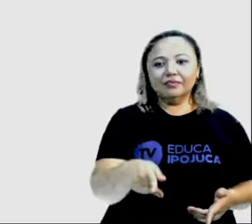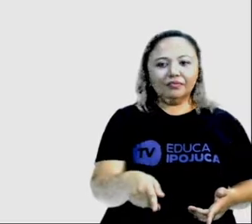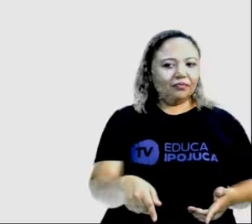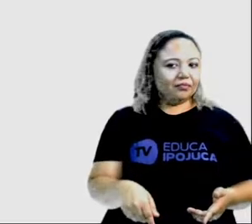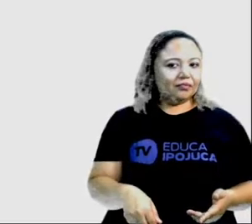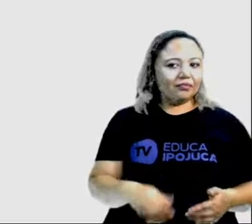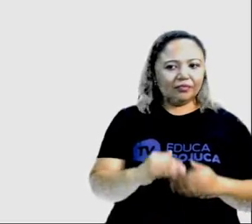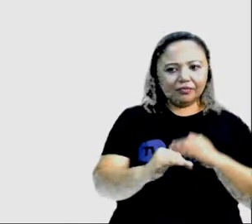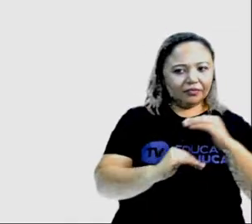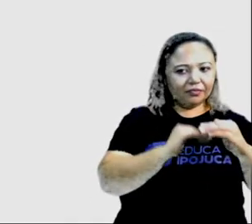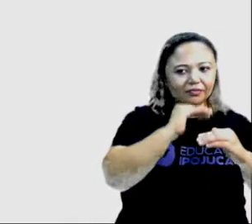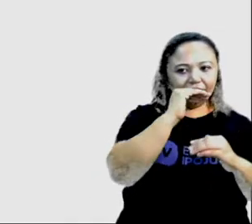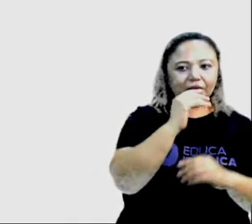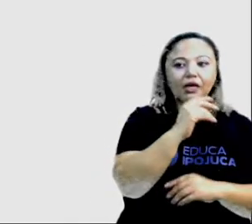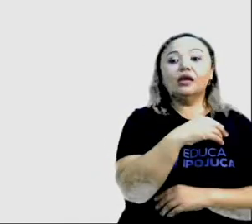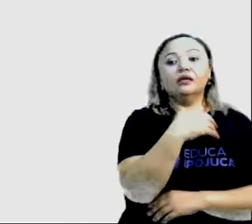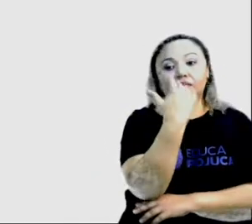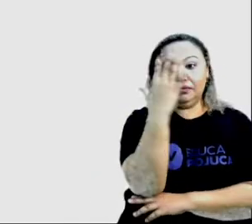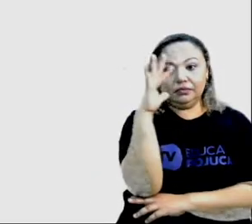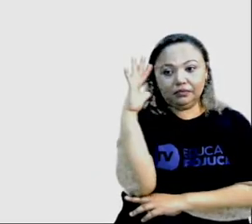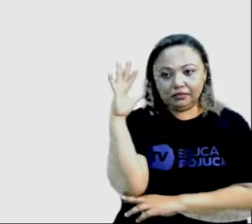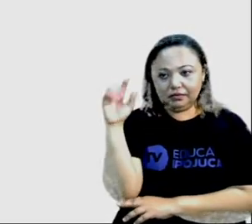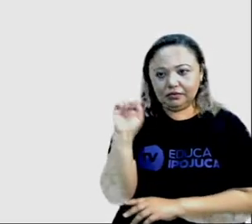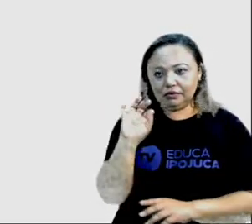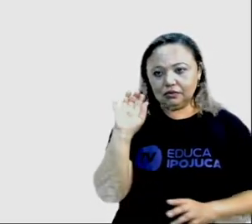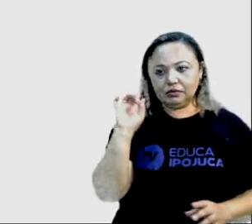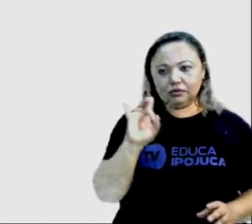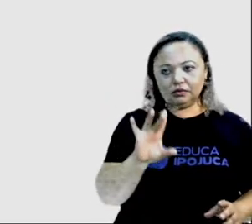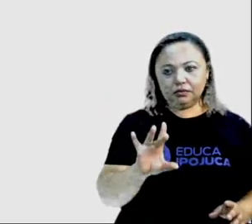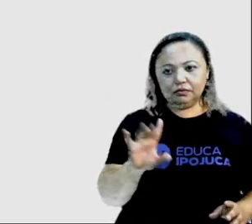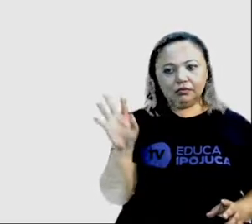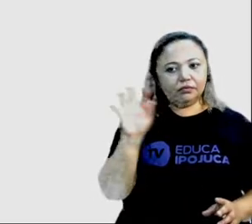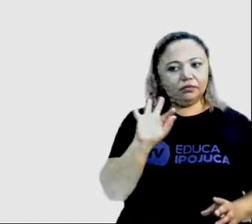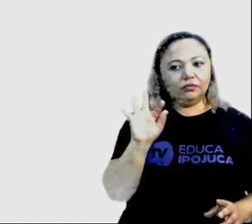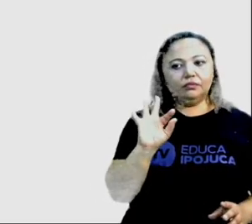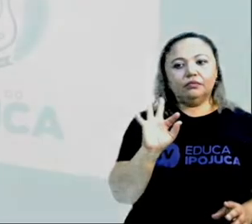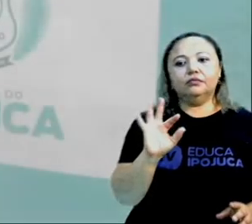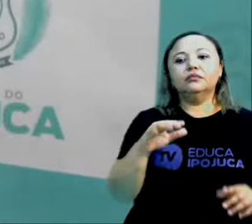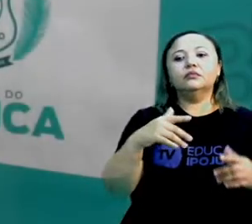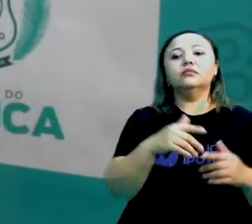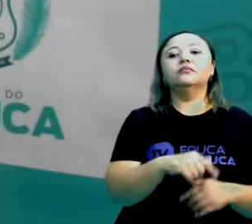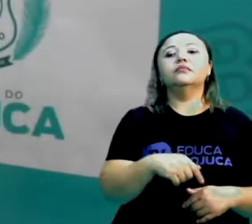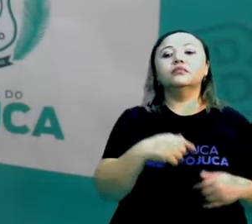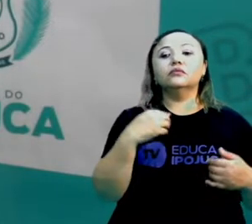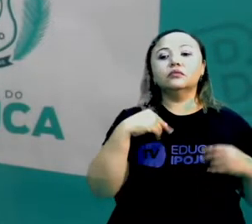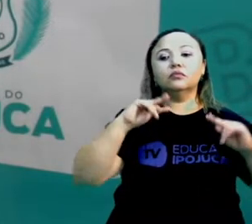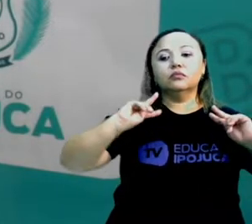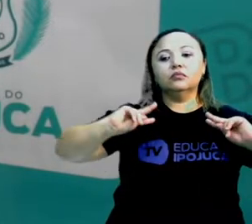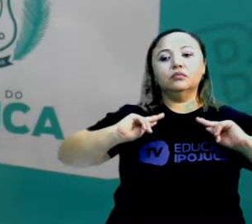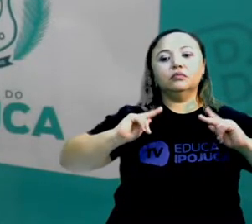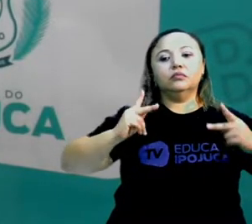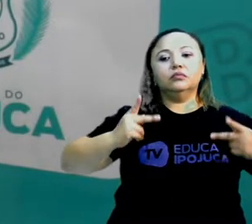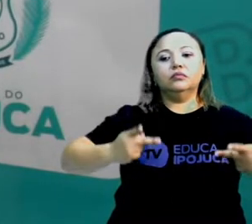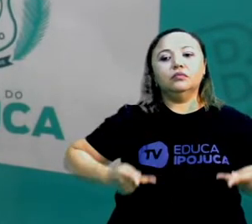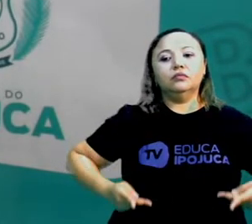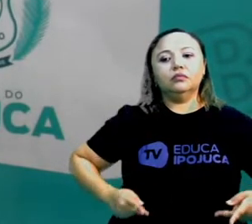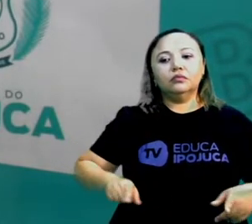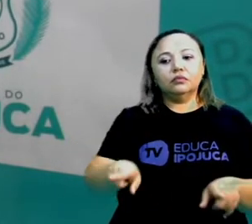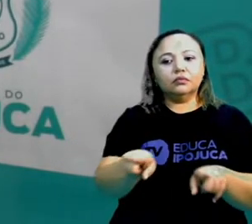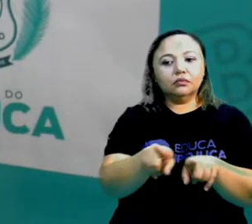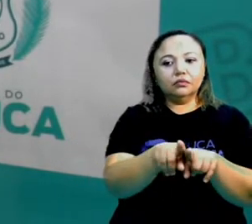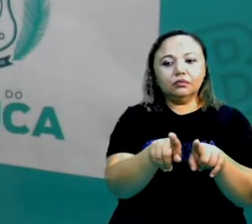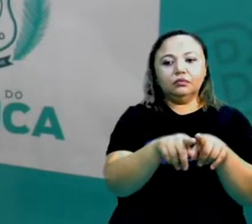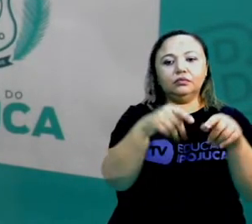não só das plantas, né, crianças? Precisamos também, como seres humanos, precisamos